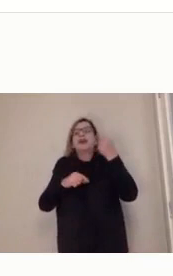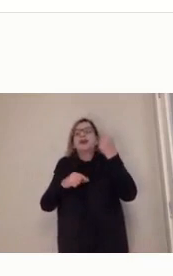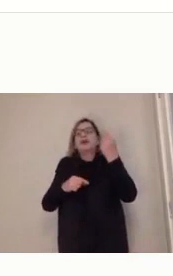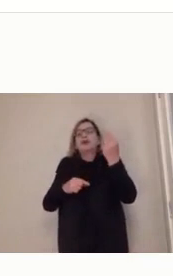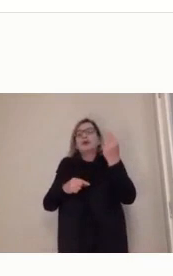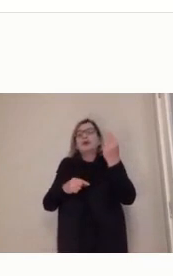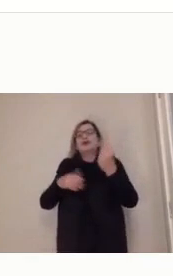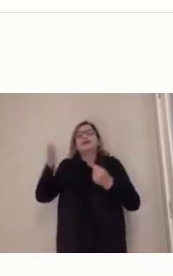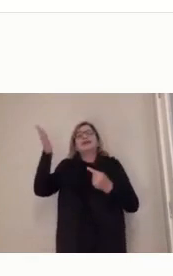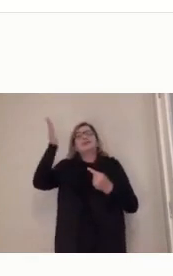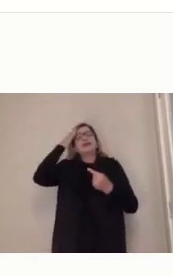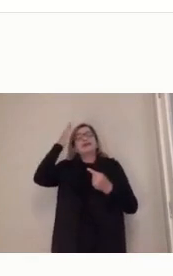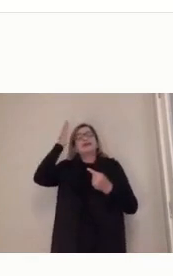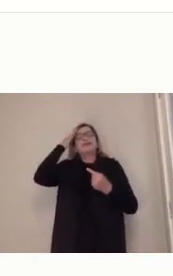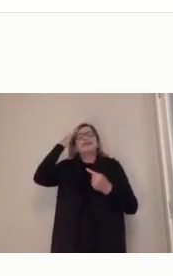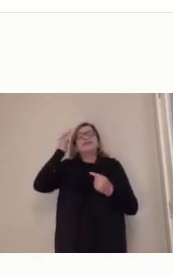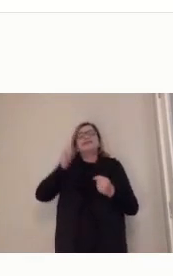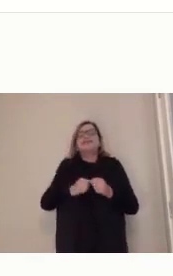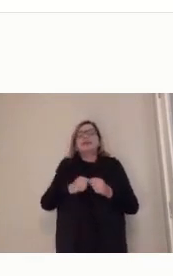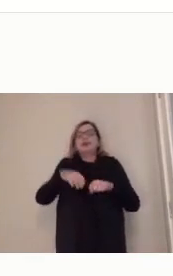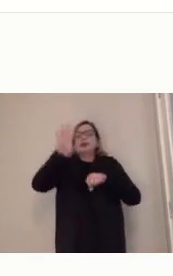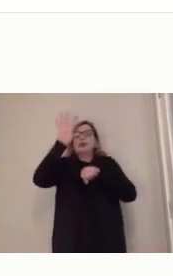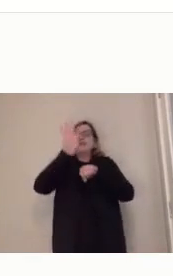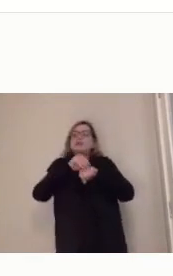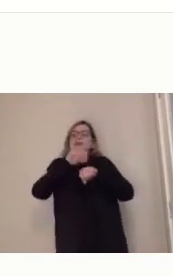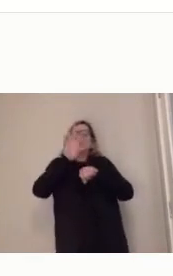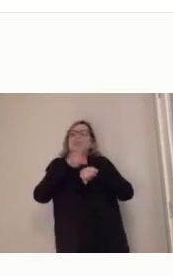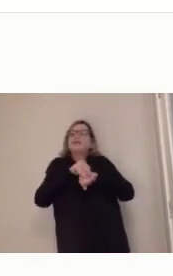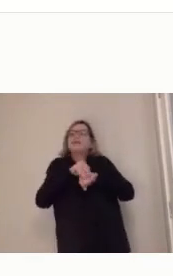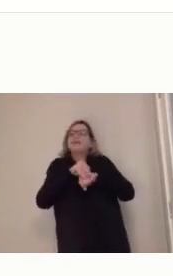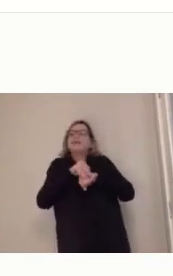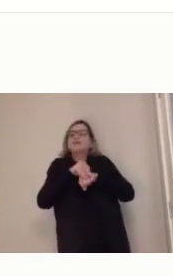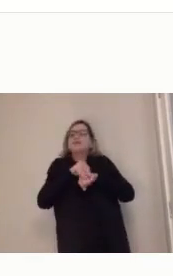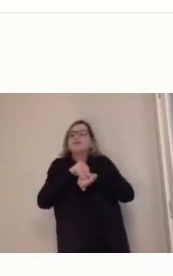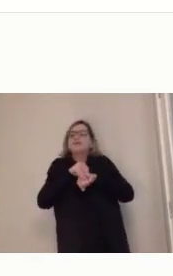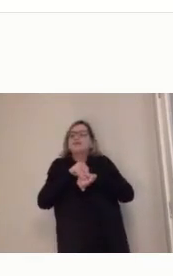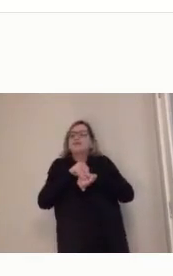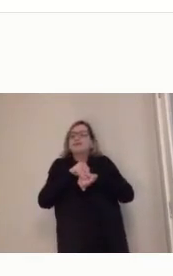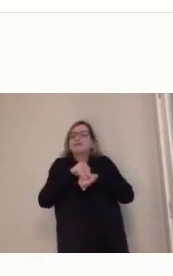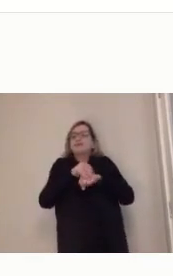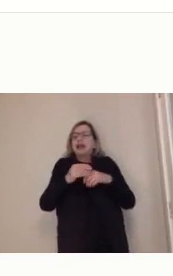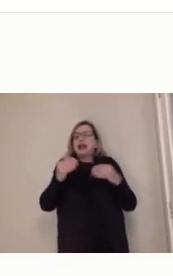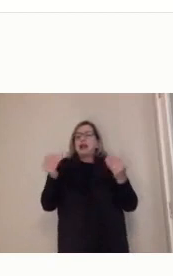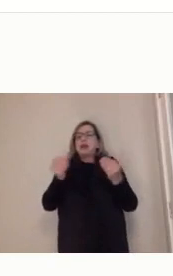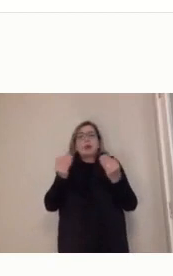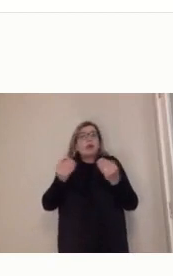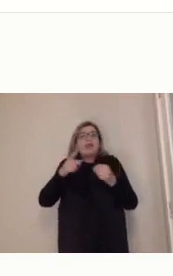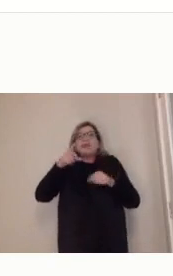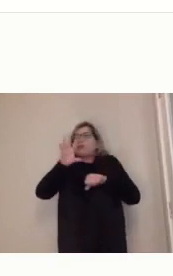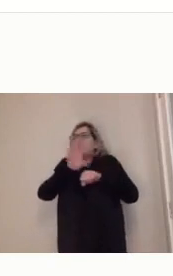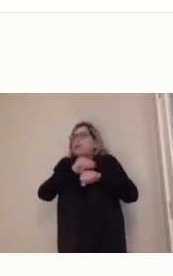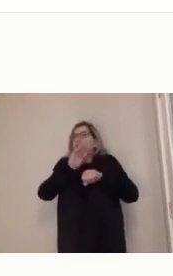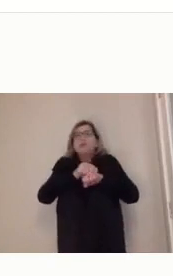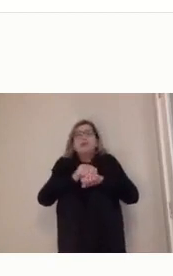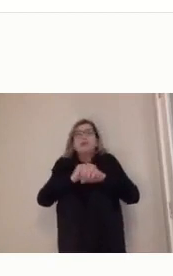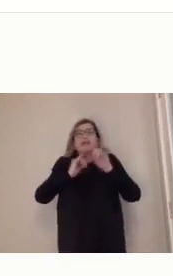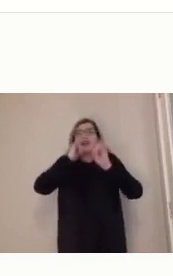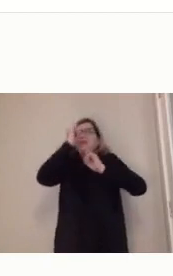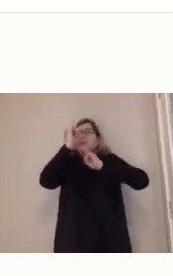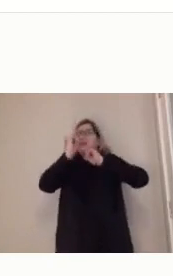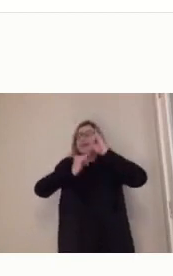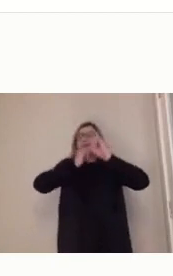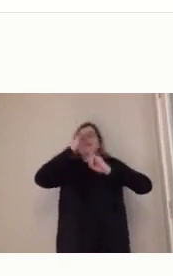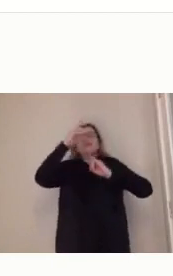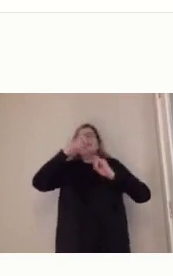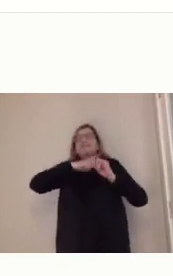o saber. Ele agora está em todo lugar, na internet, disponível, objetivado. Bom, mas se o saber está